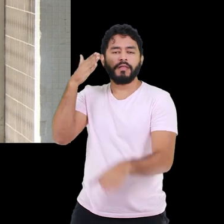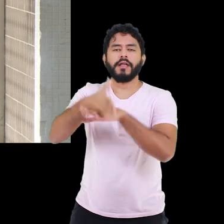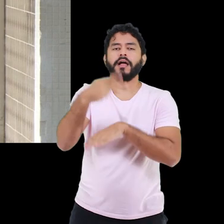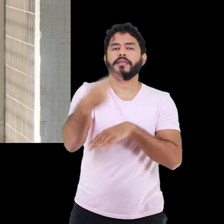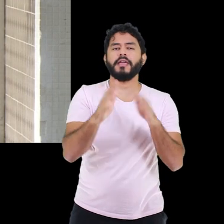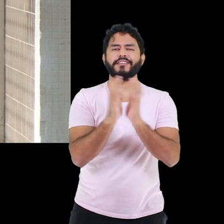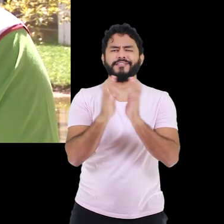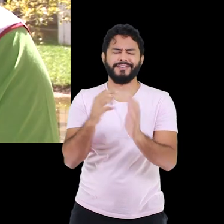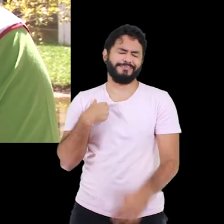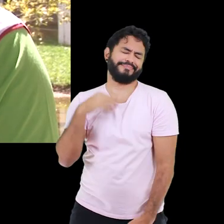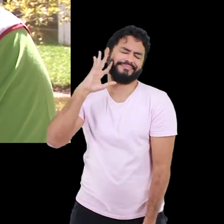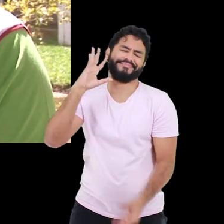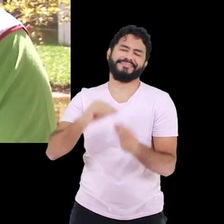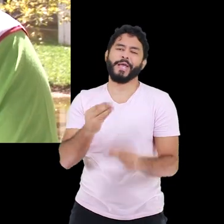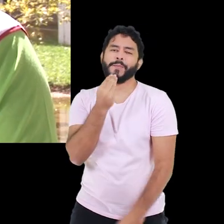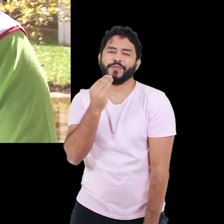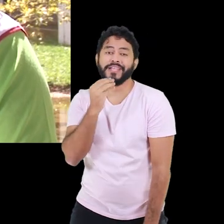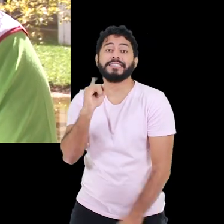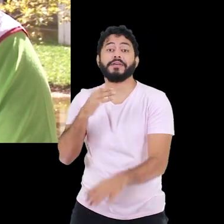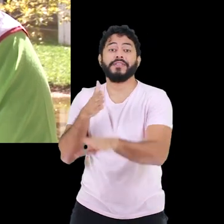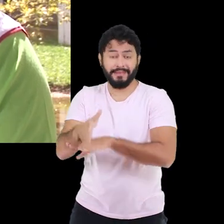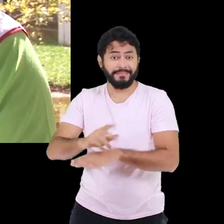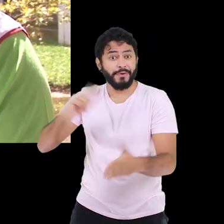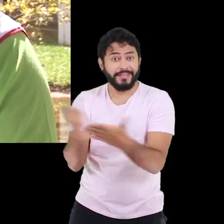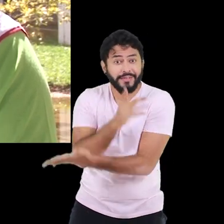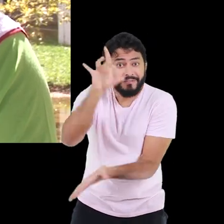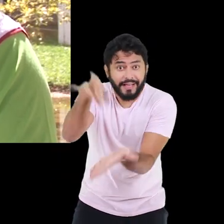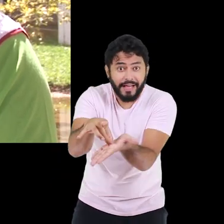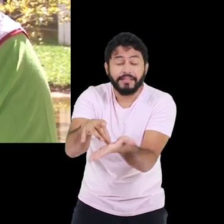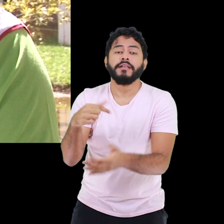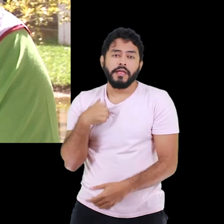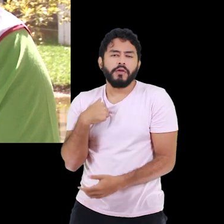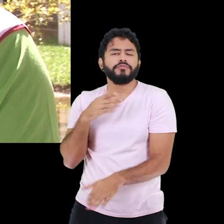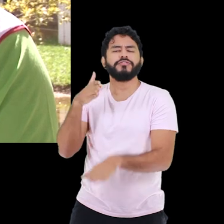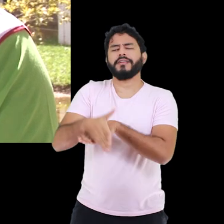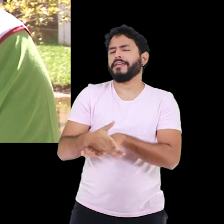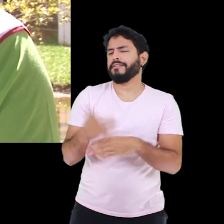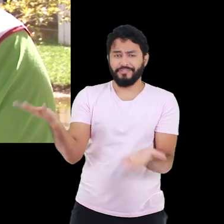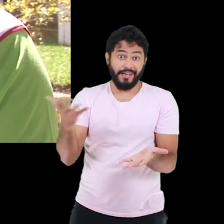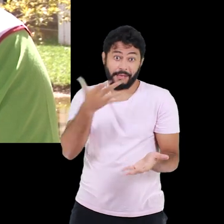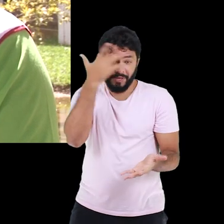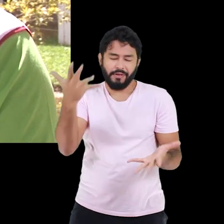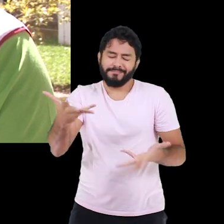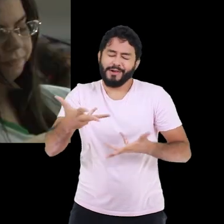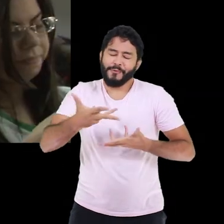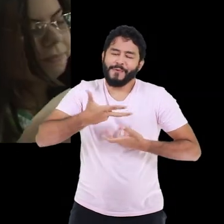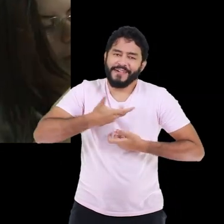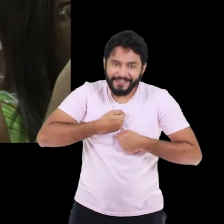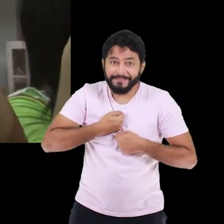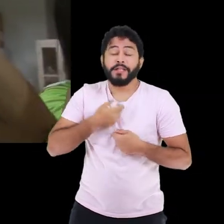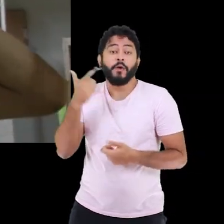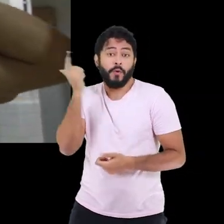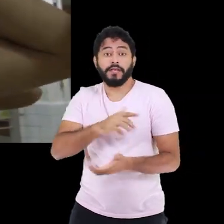vir para cá, para Recife. Eu sabia que eu tinha muitas oportunidades aqui se eu entrasse e foi o que aconteceu. Eu cheguei aqui, aí já